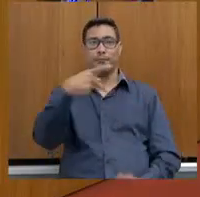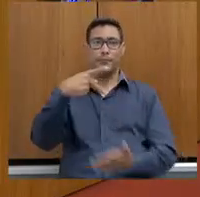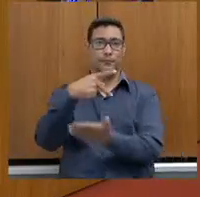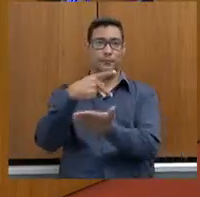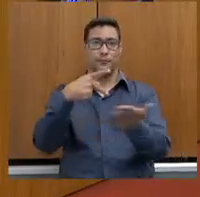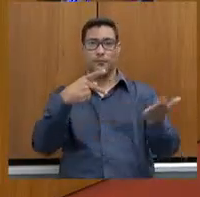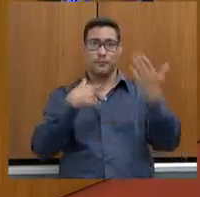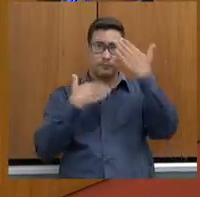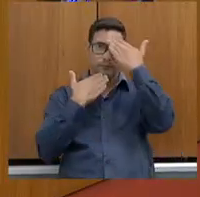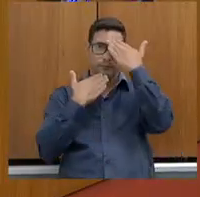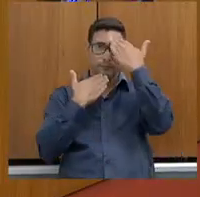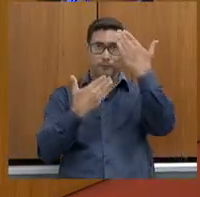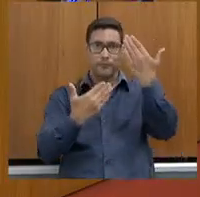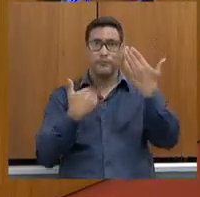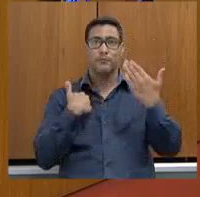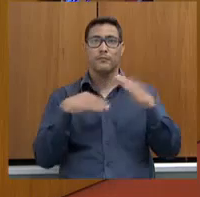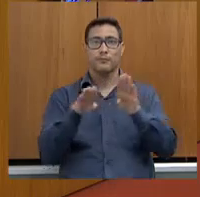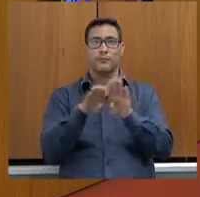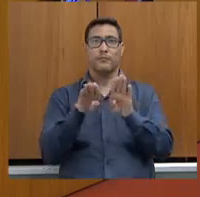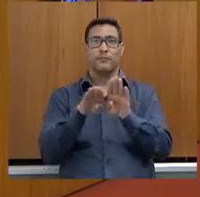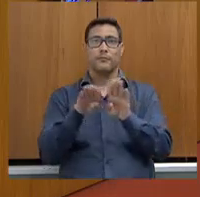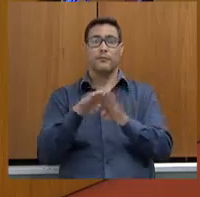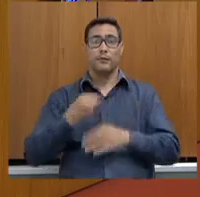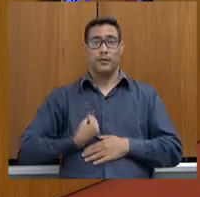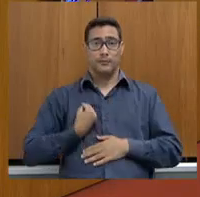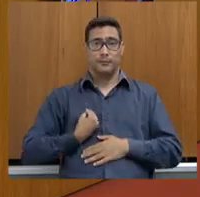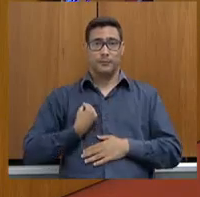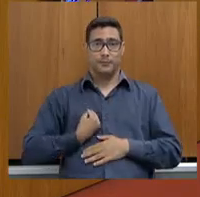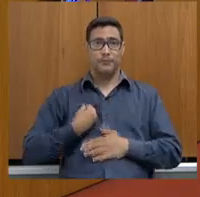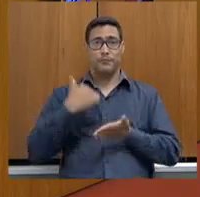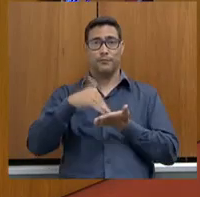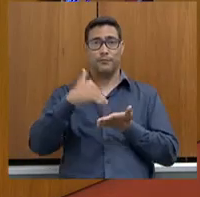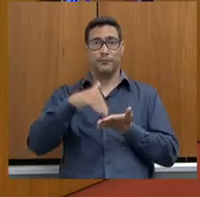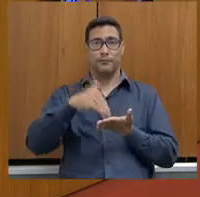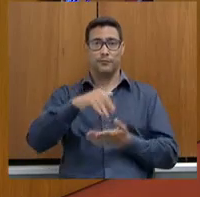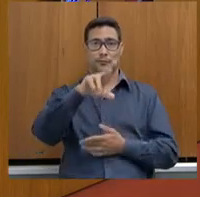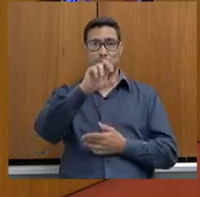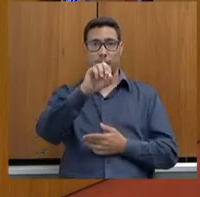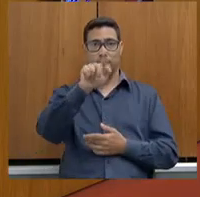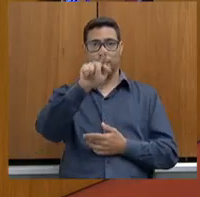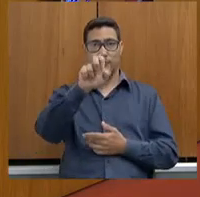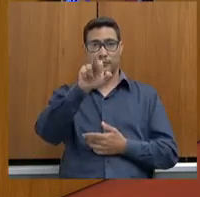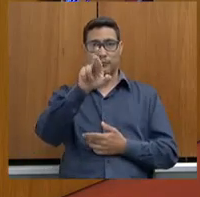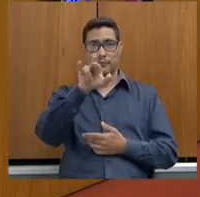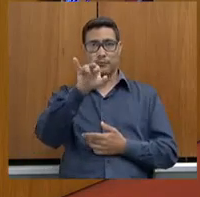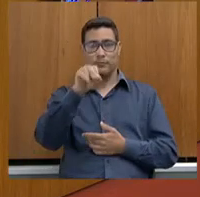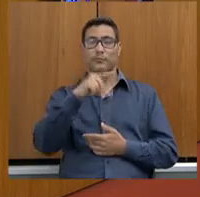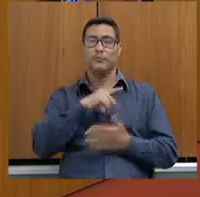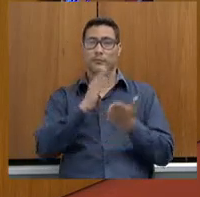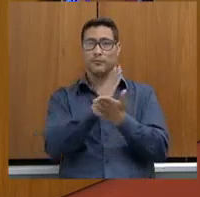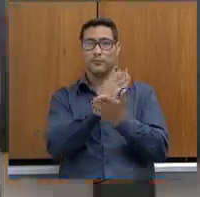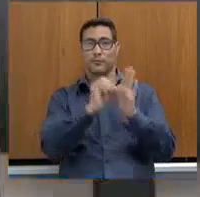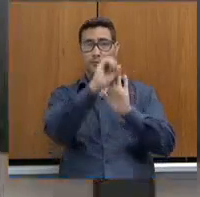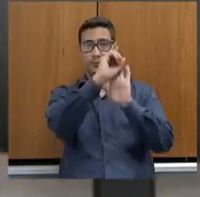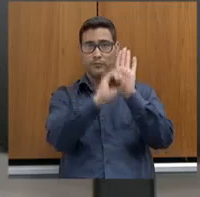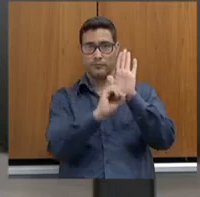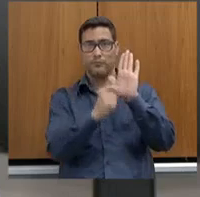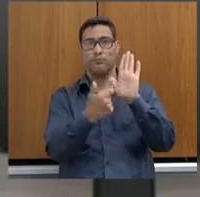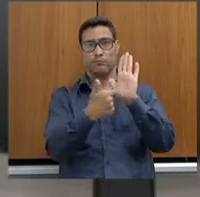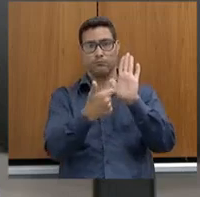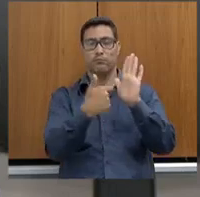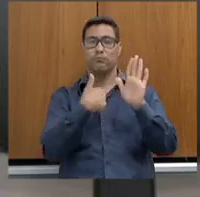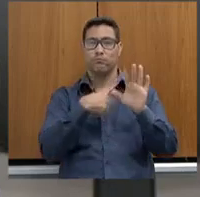agradecer a presença do secretário Rogério Greco. Secretário, nós estamos com alguns ofícios aqui sendo concluídos,